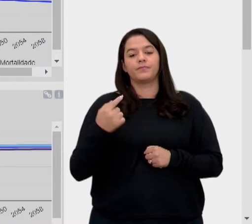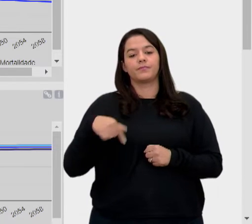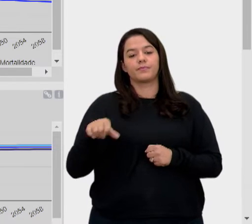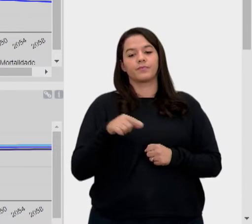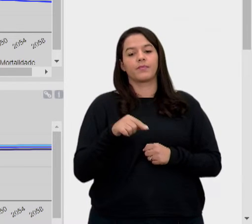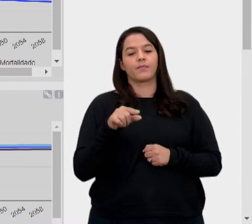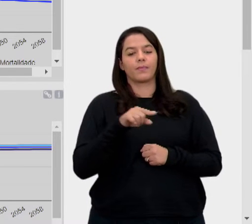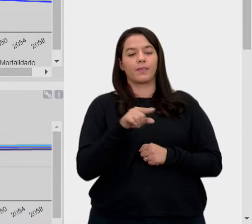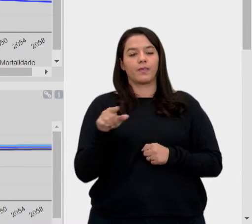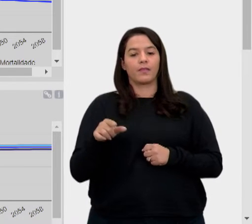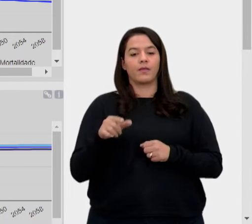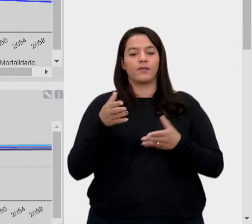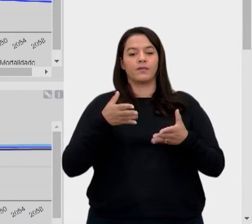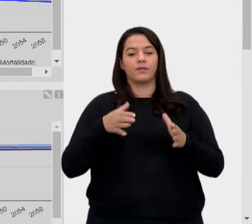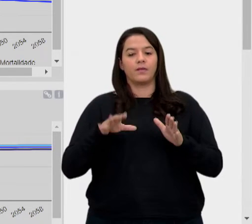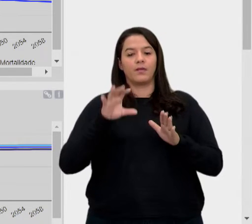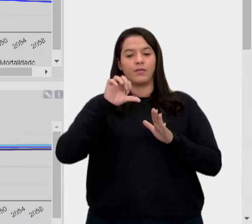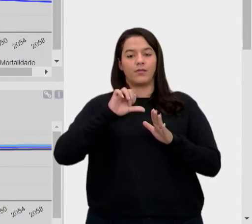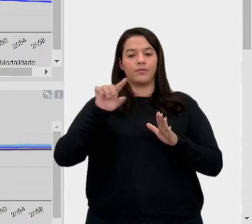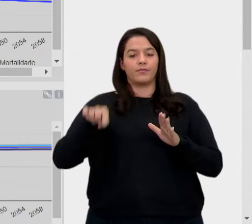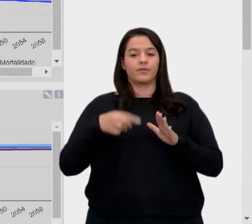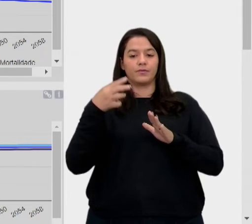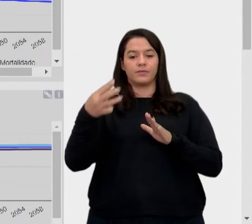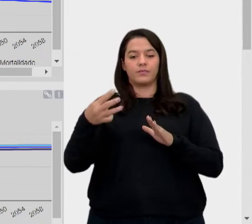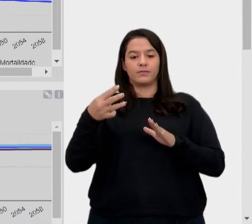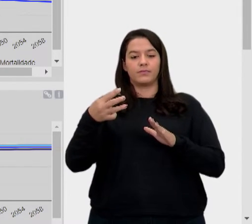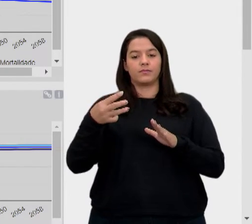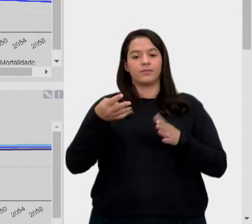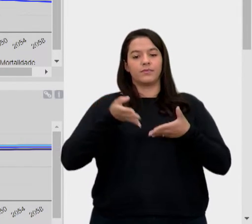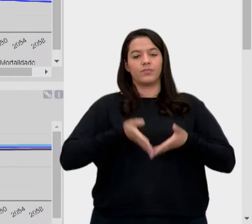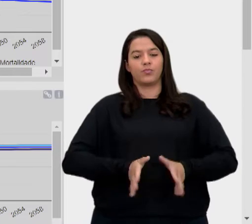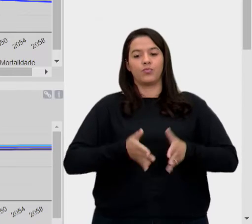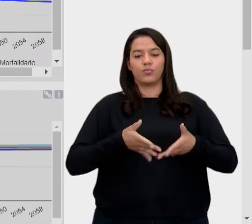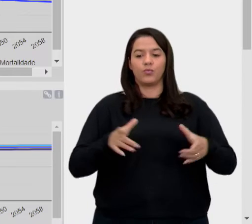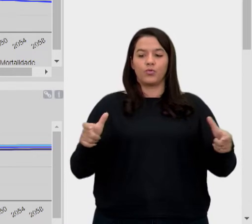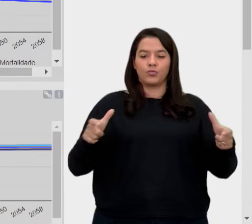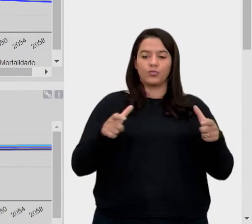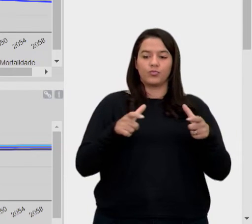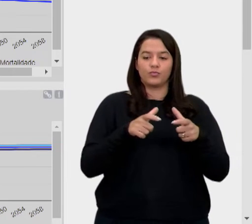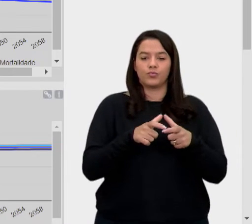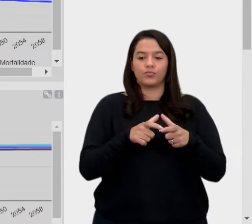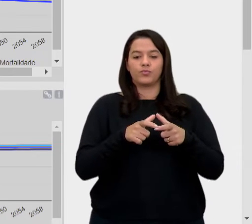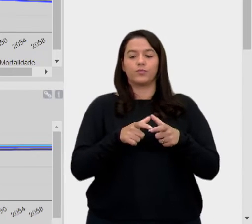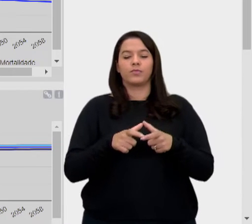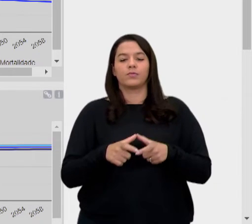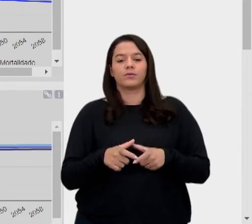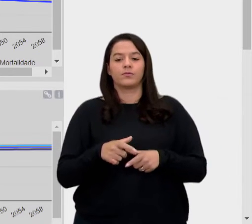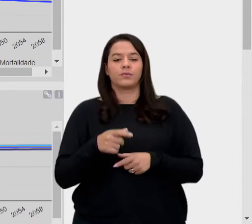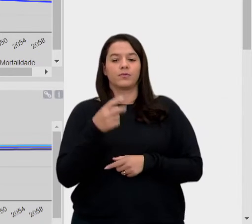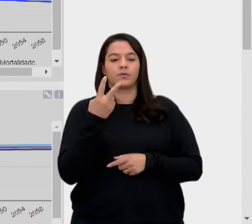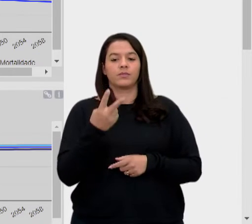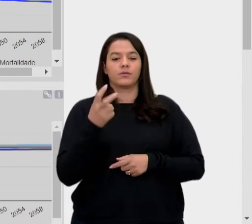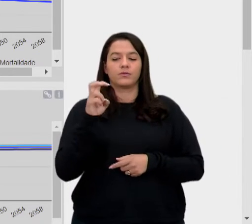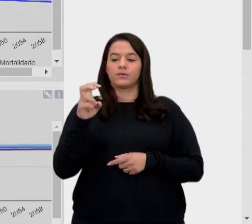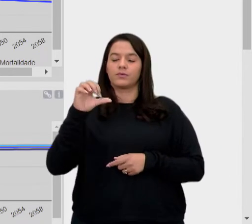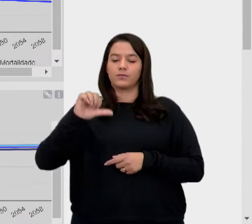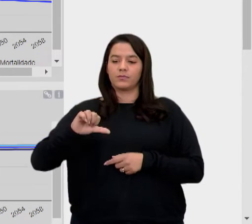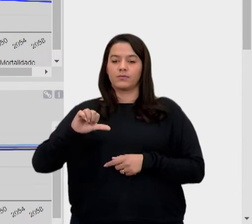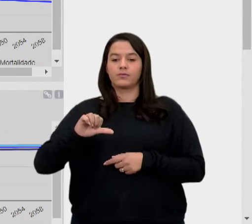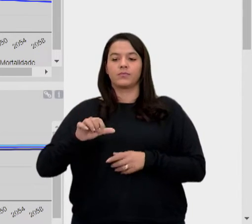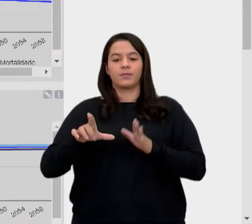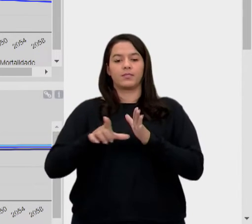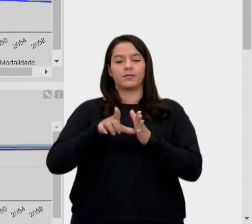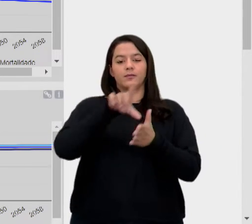natalidade, ela caiu para 9,3. Então, o que vai acontecer aí em 2059, mas já